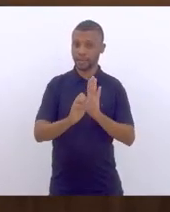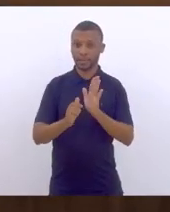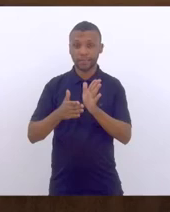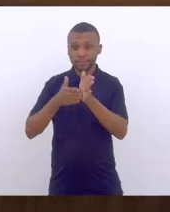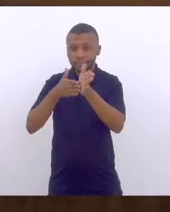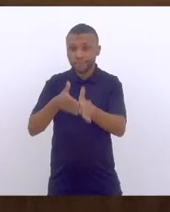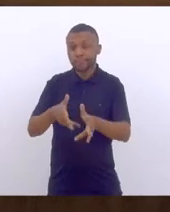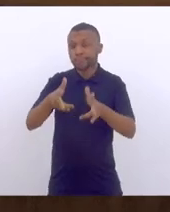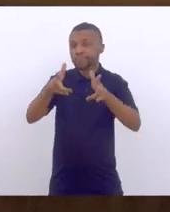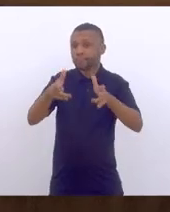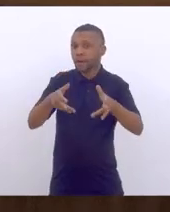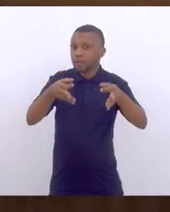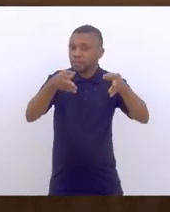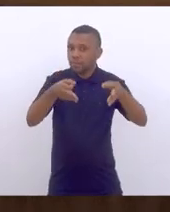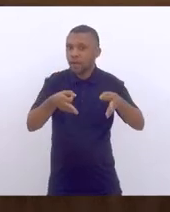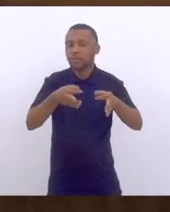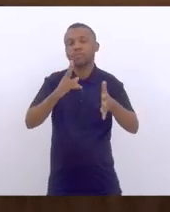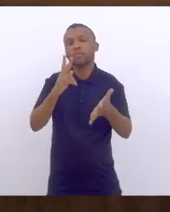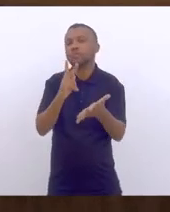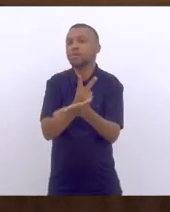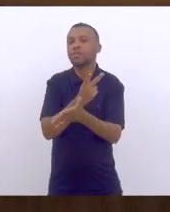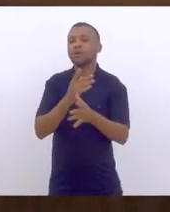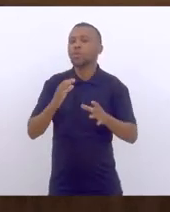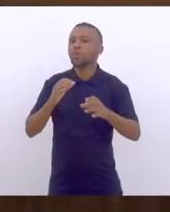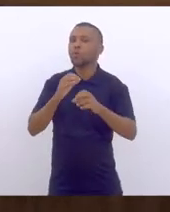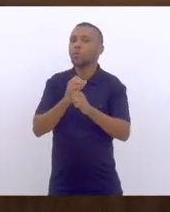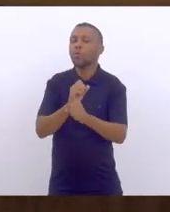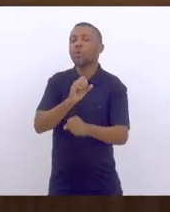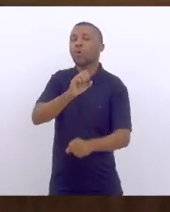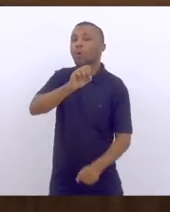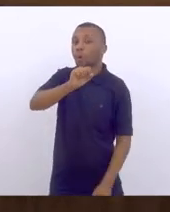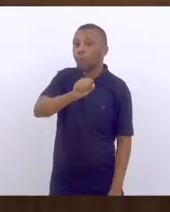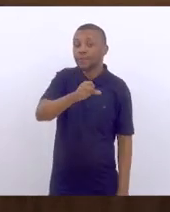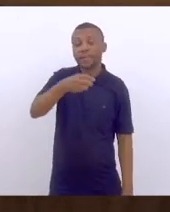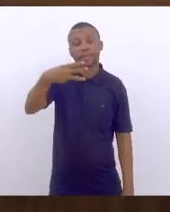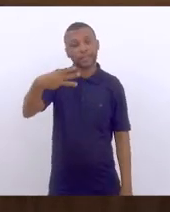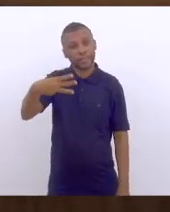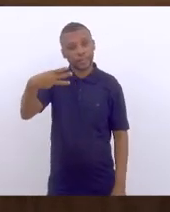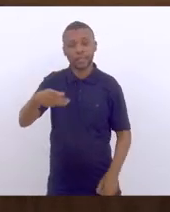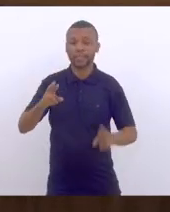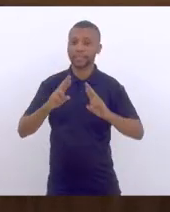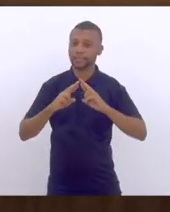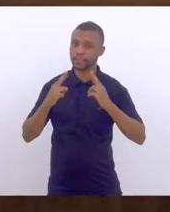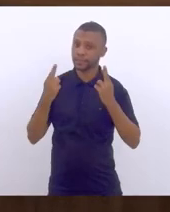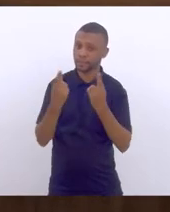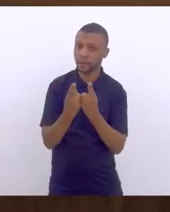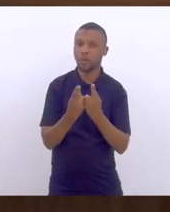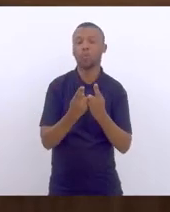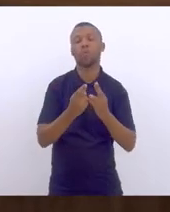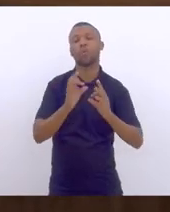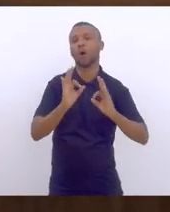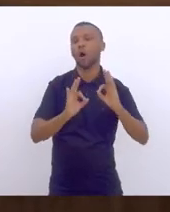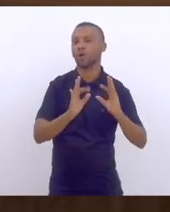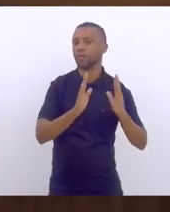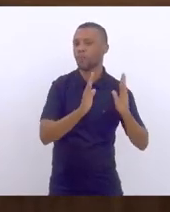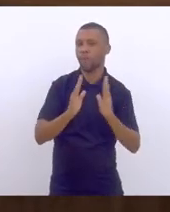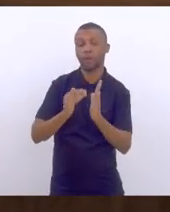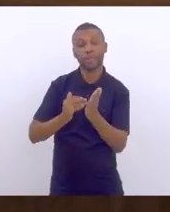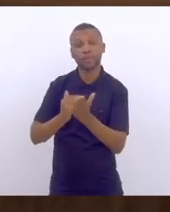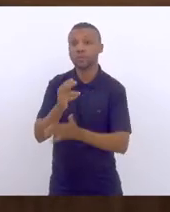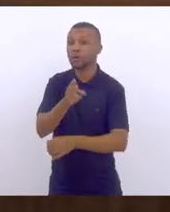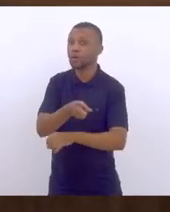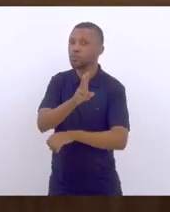exatidão o ocorrido na 83ª sessão ordinária que, iniciada às 14